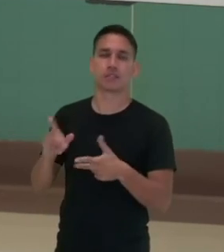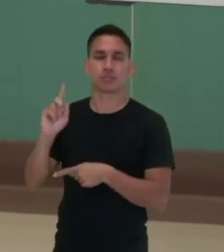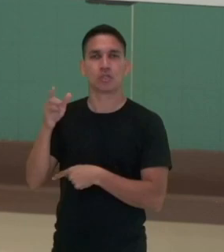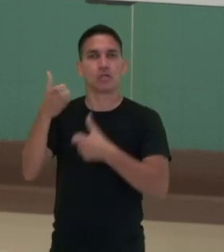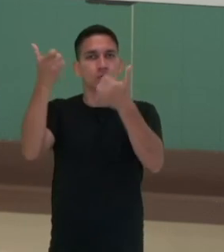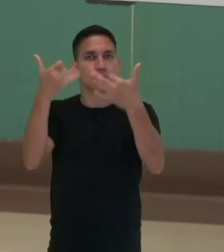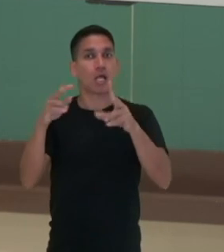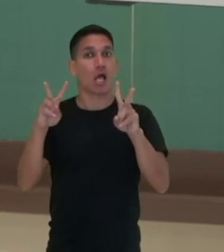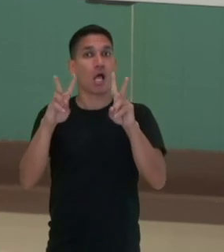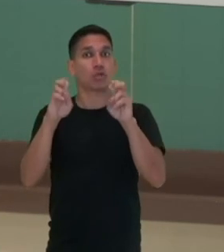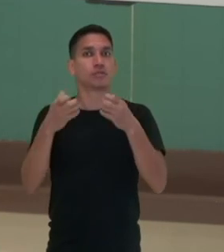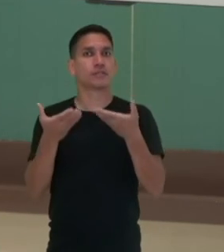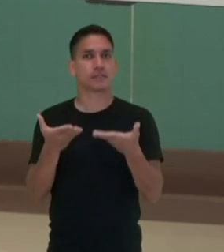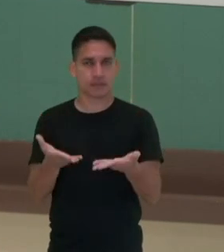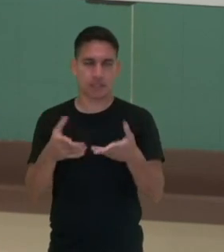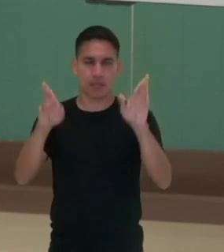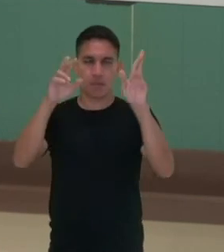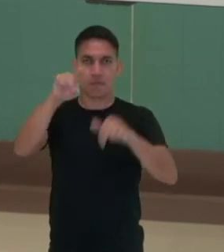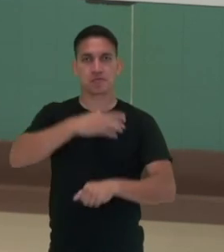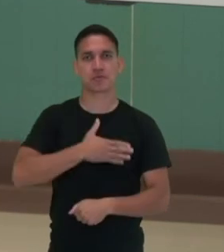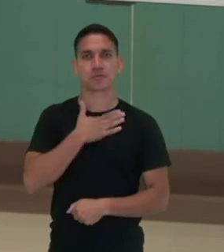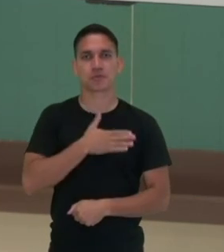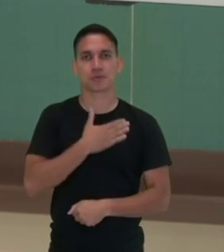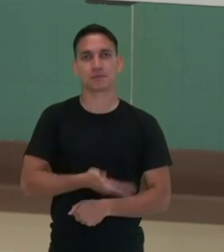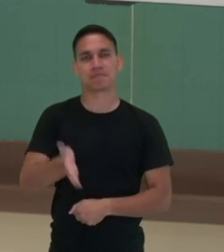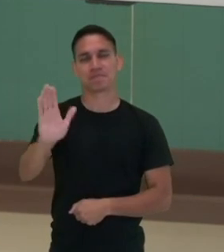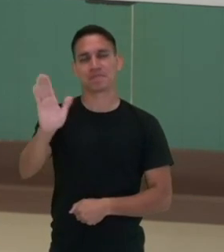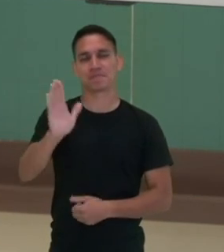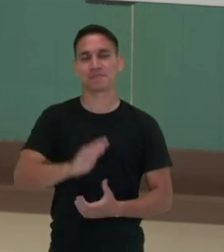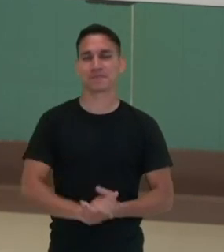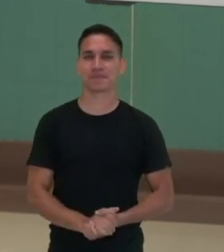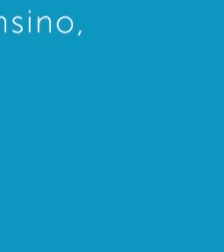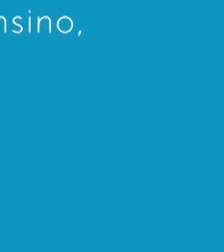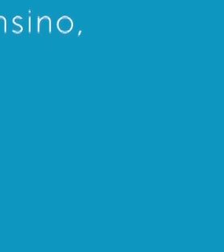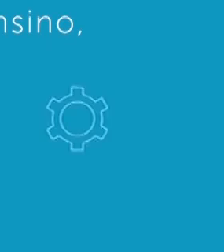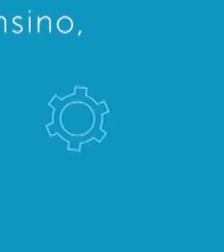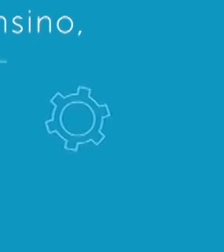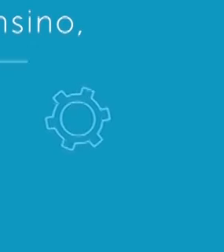falamos sobre isso. Espero que vocês tenham gostado e até breve!